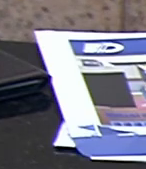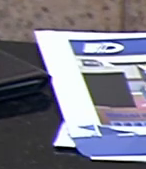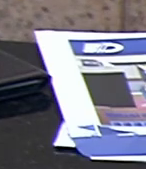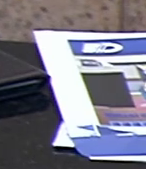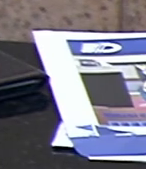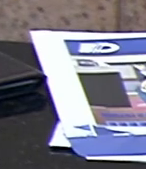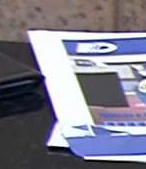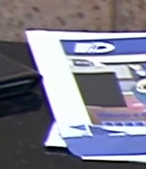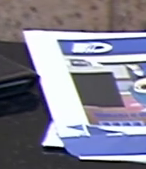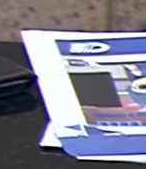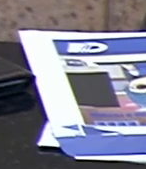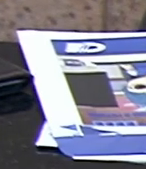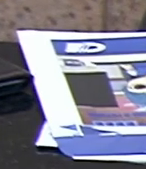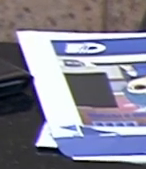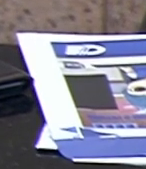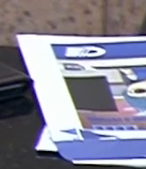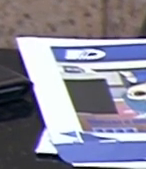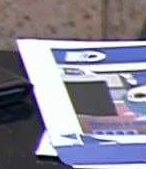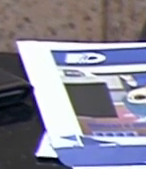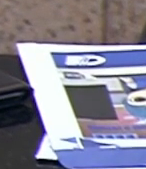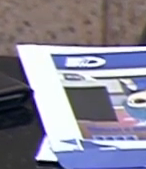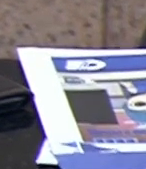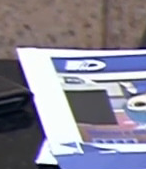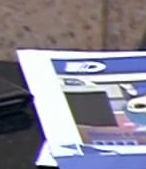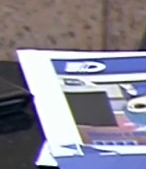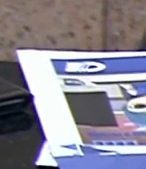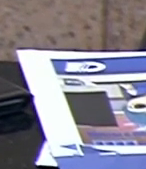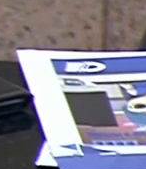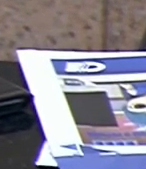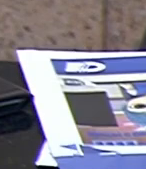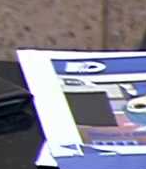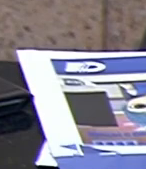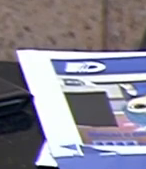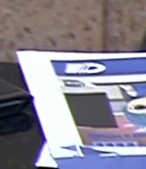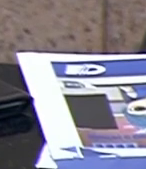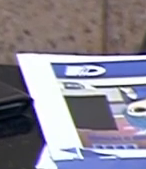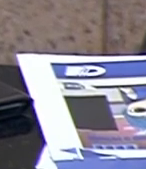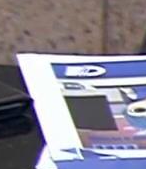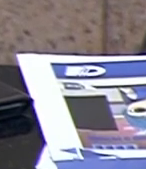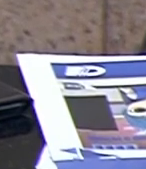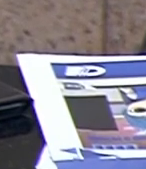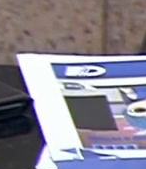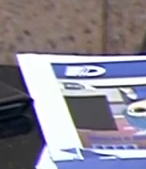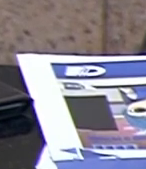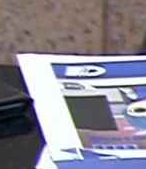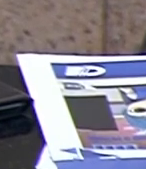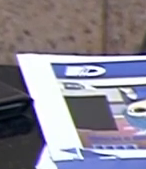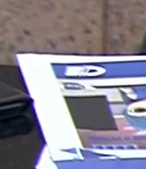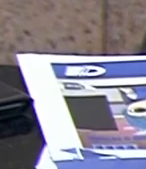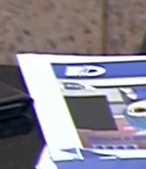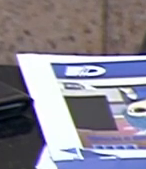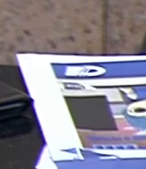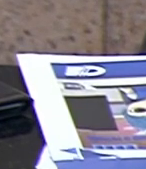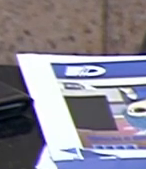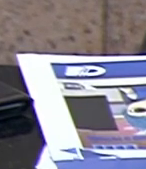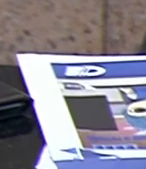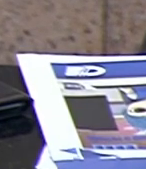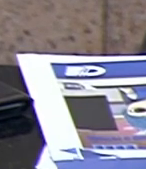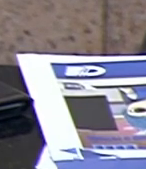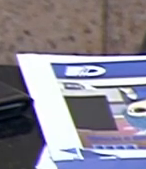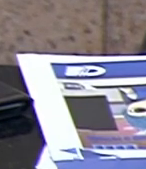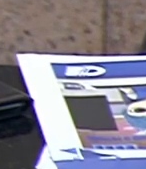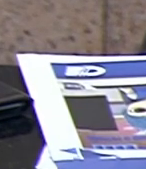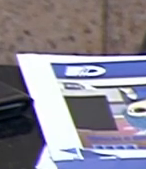Lamentamos essa grave violação da integridade das nossas crianças e nós vamos estar aqui, sim, sempre hasteando essa